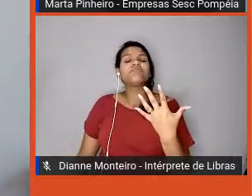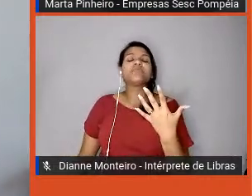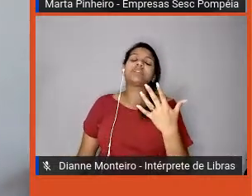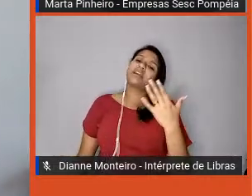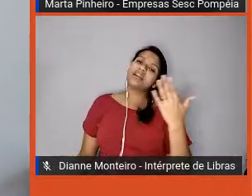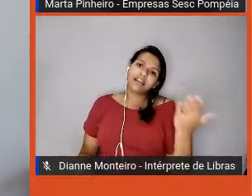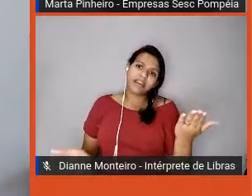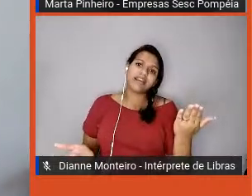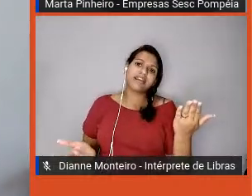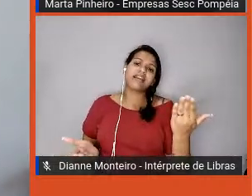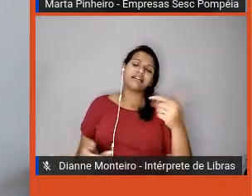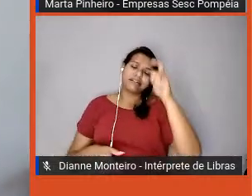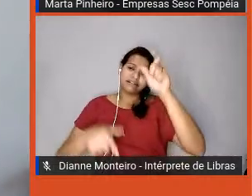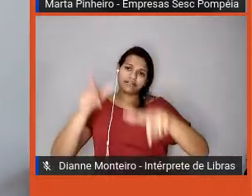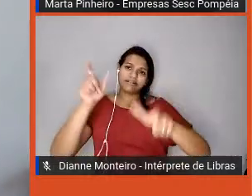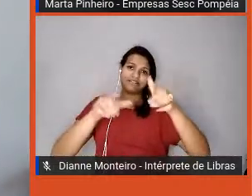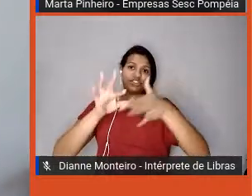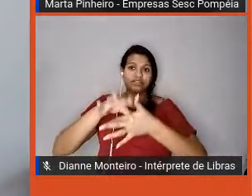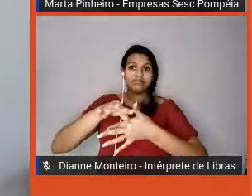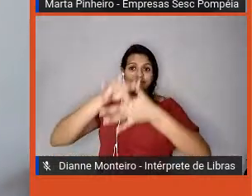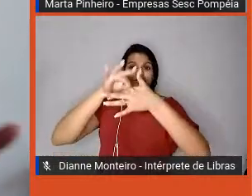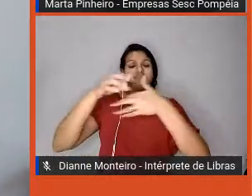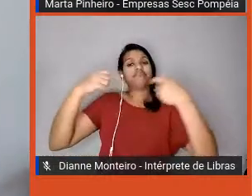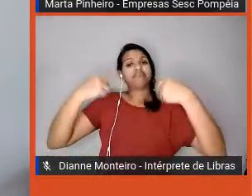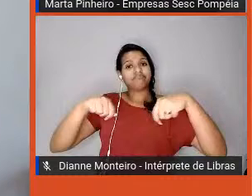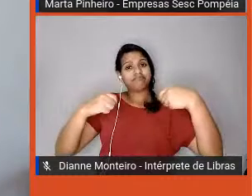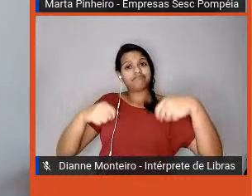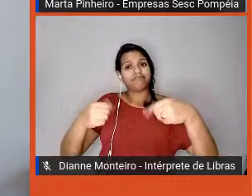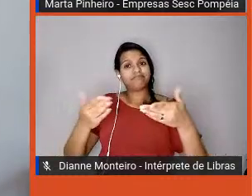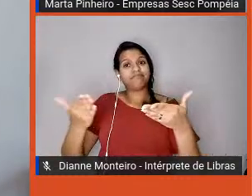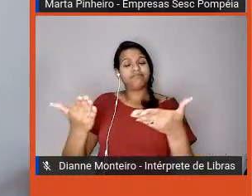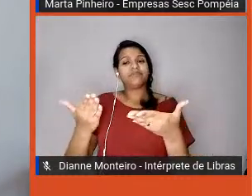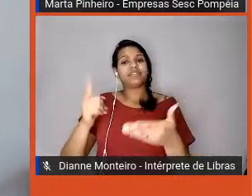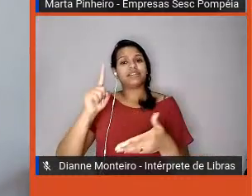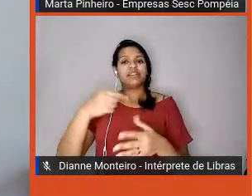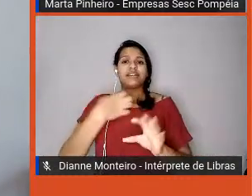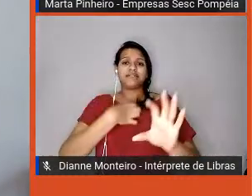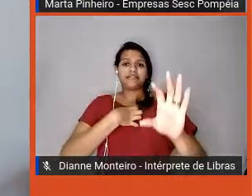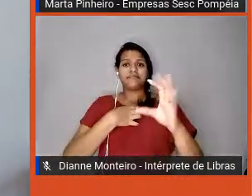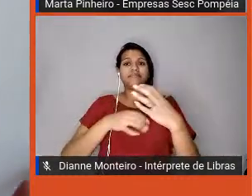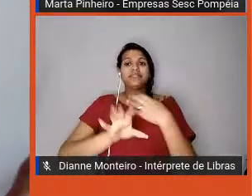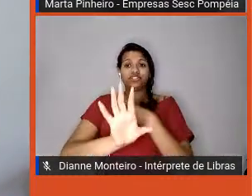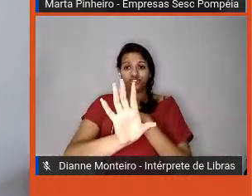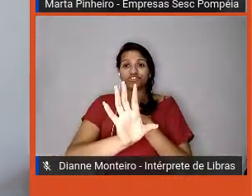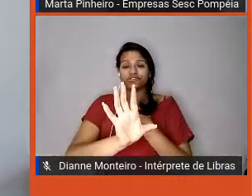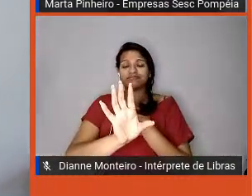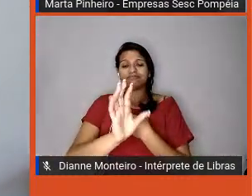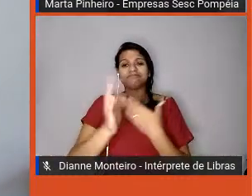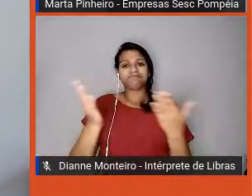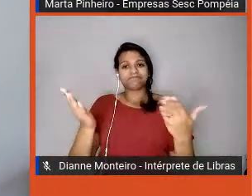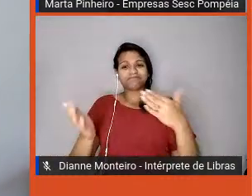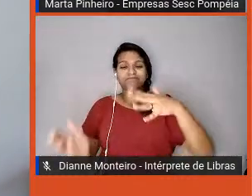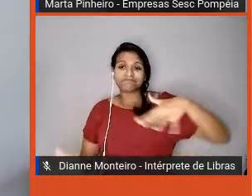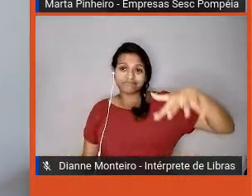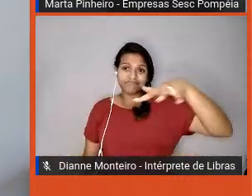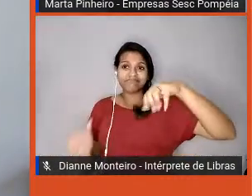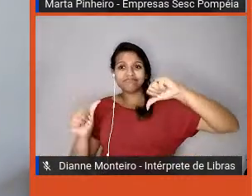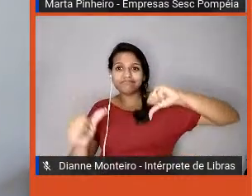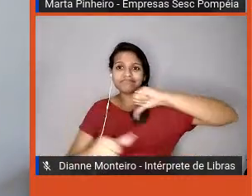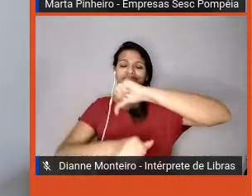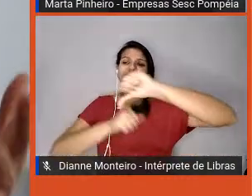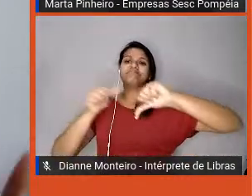terem, serem a ponte para ter essa empatia, essa palavra, né, e transformar o ambiente que vocês têm